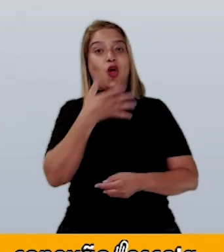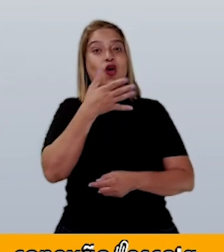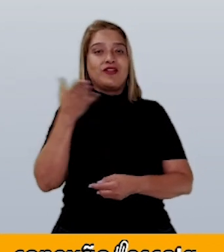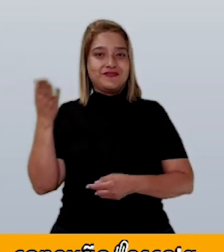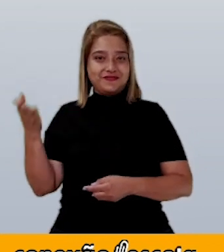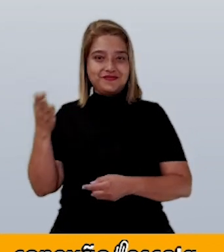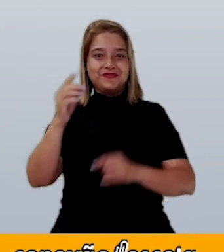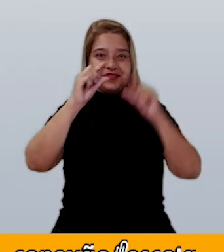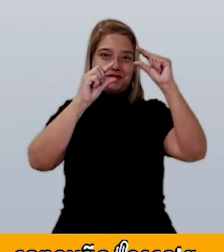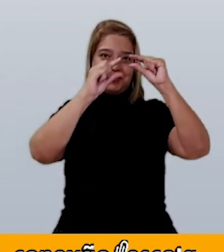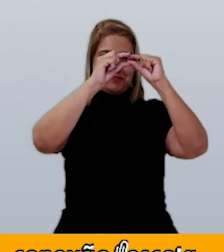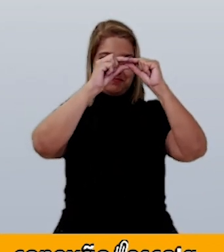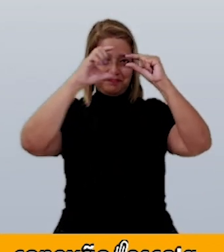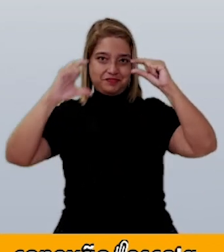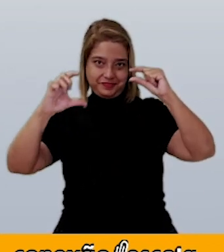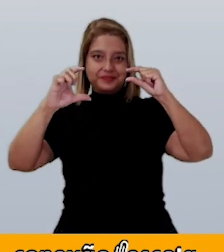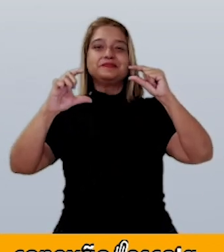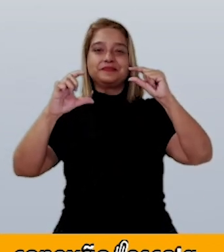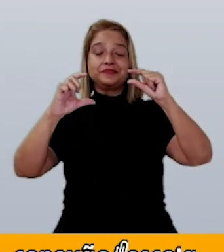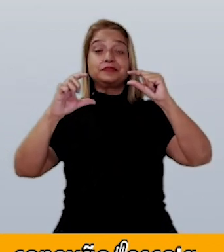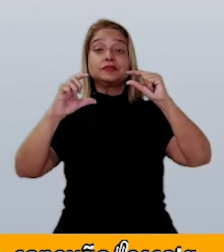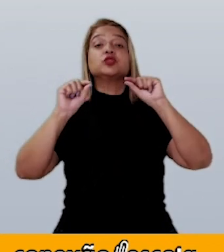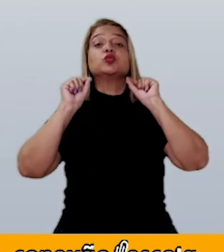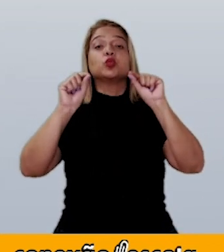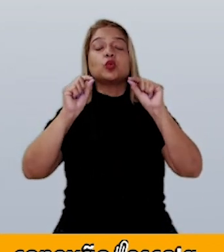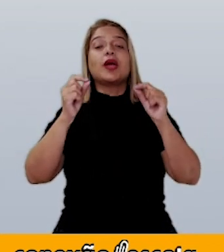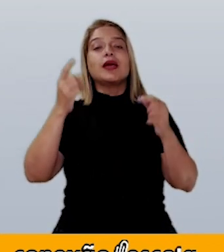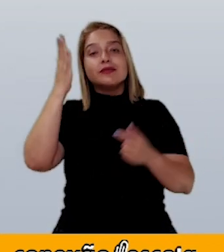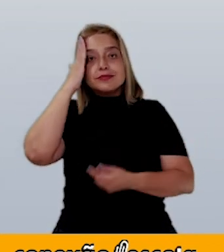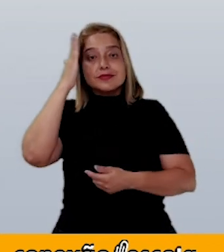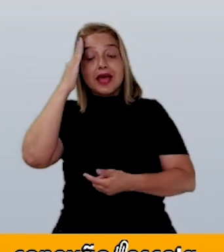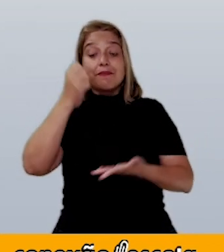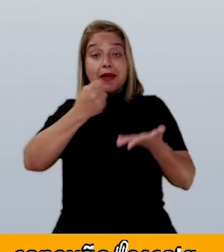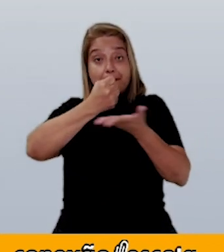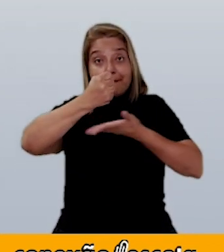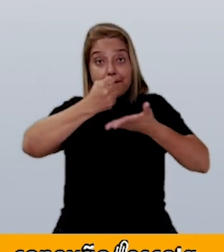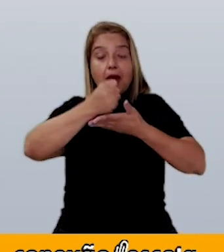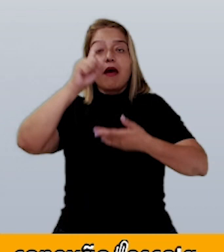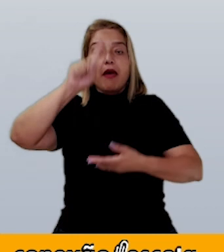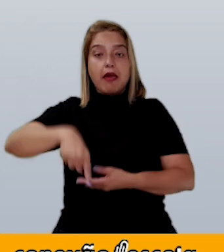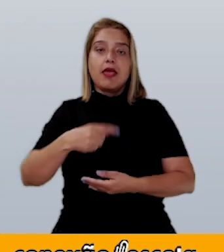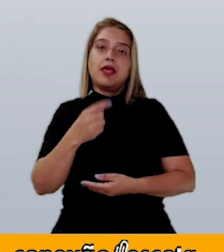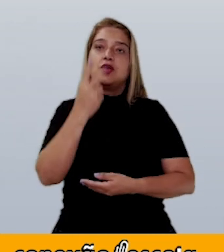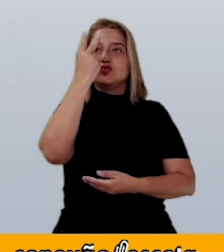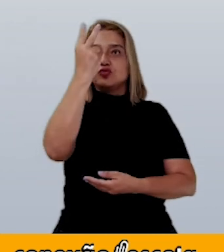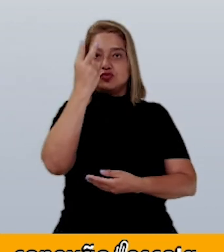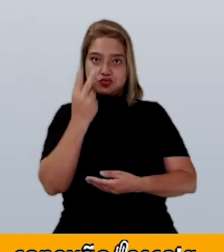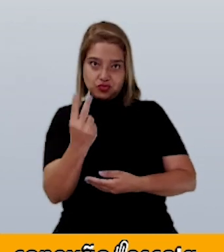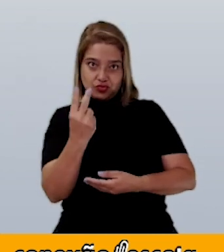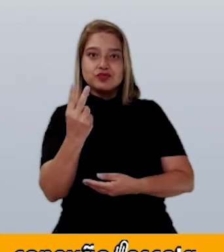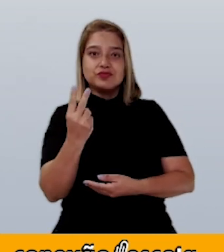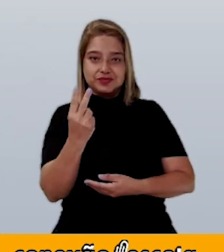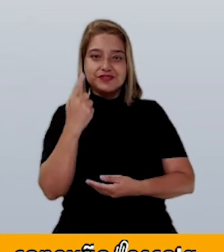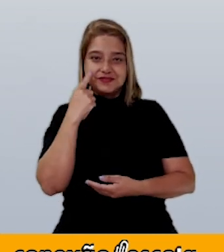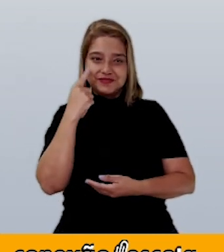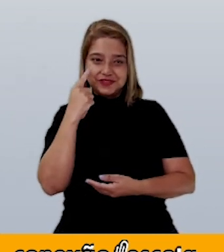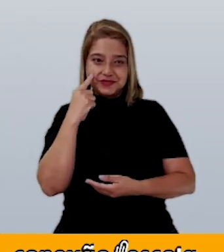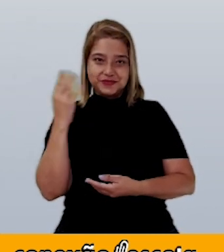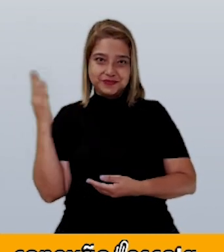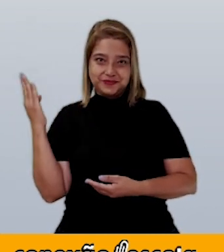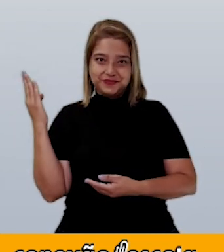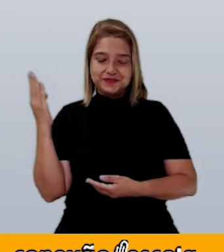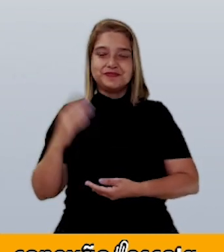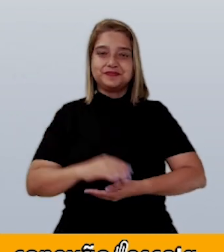medida. Nós vamos começar pela base. Temos dois quadradinhos na base. Vocês estão vendo aqui.